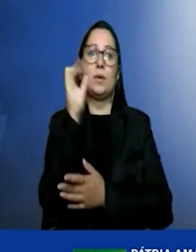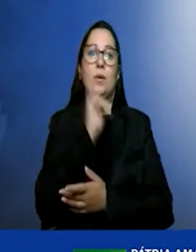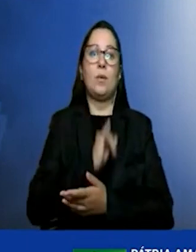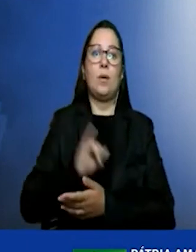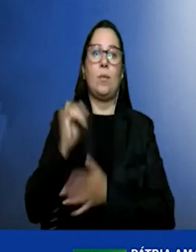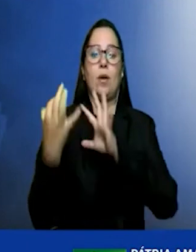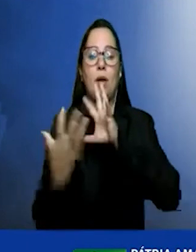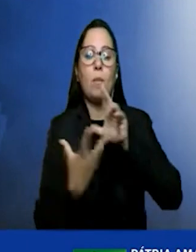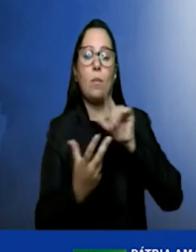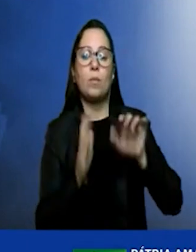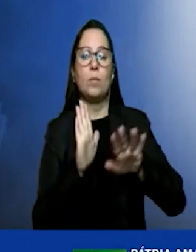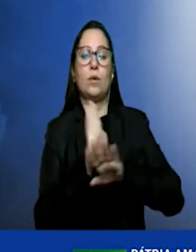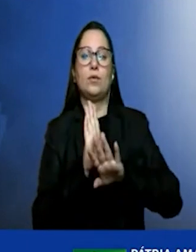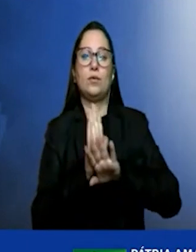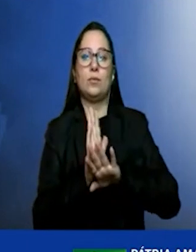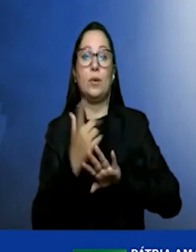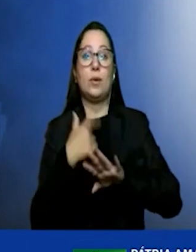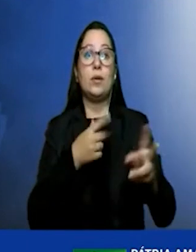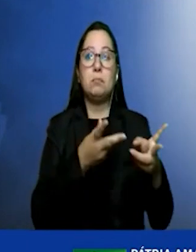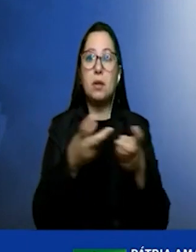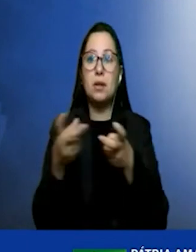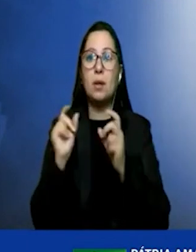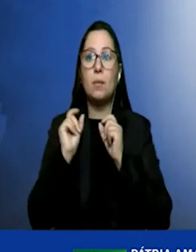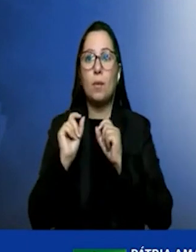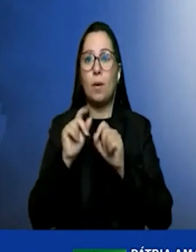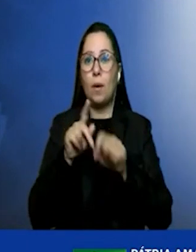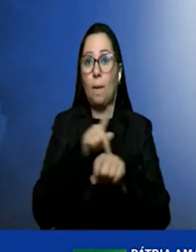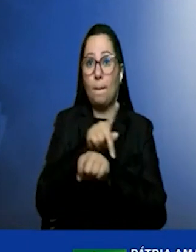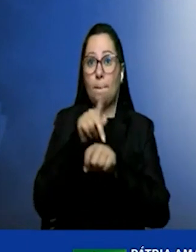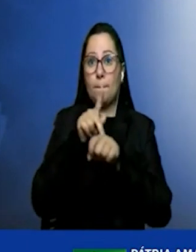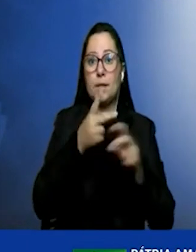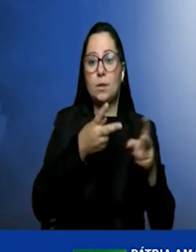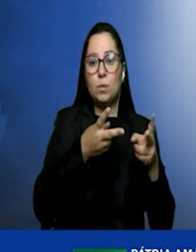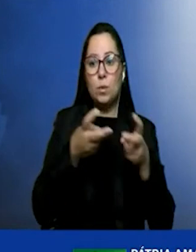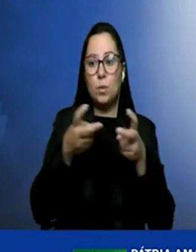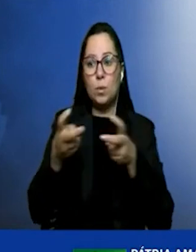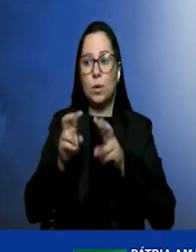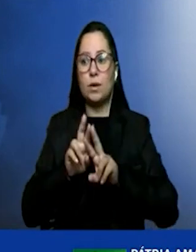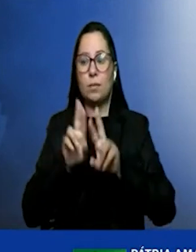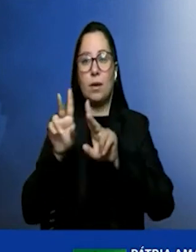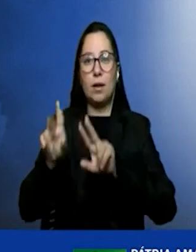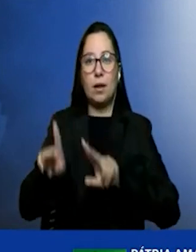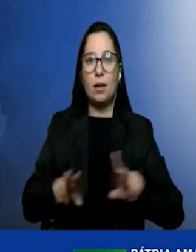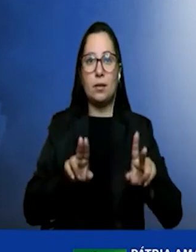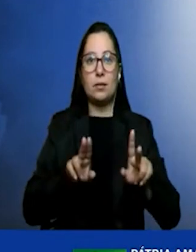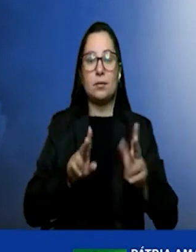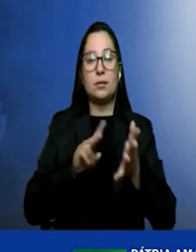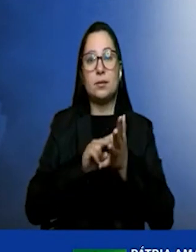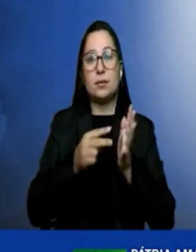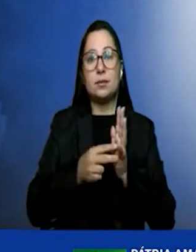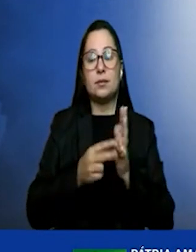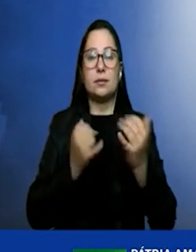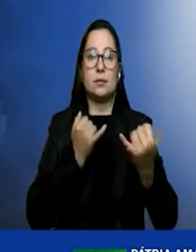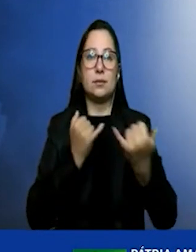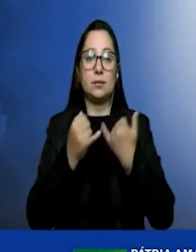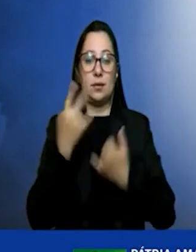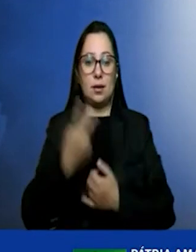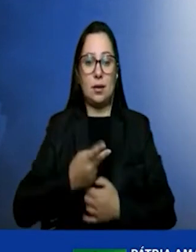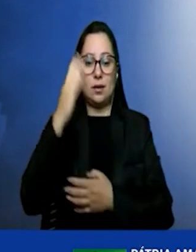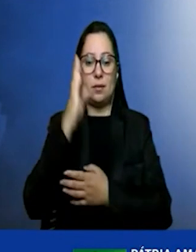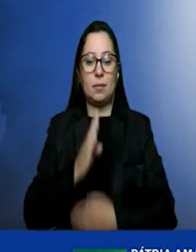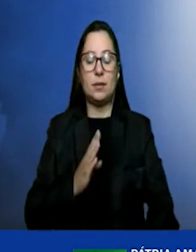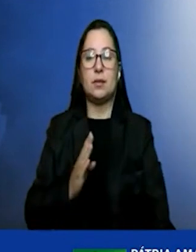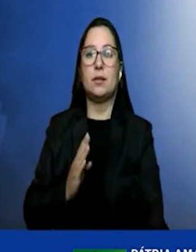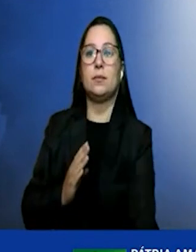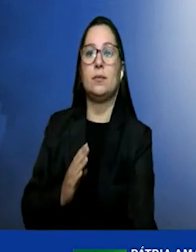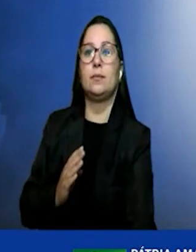O que a gente percebe é que os países são vocacionados de maneira diferente, o que significa que, por exemplo, aqui no Brasil, que é o país do biocombustível,